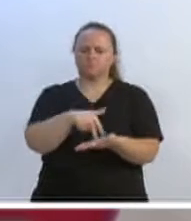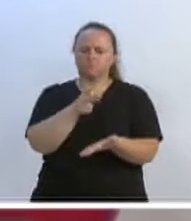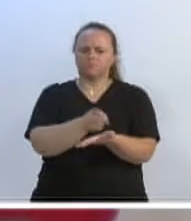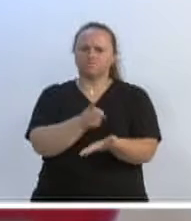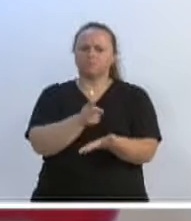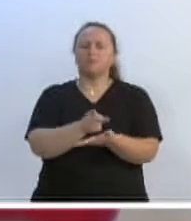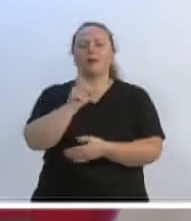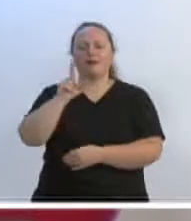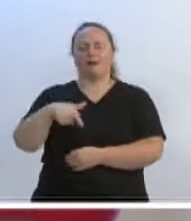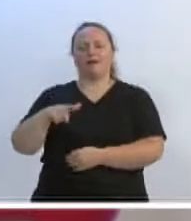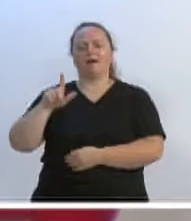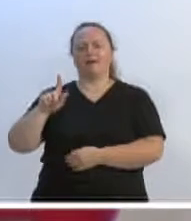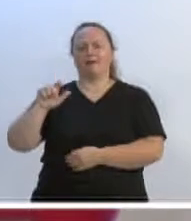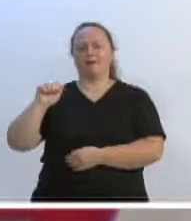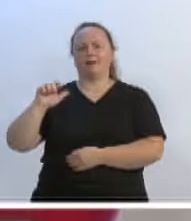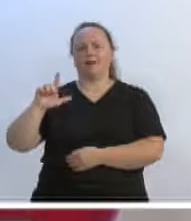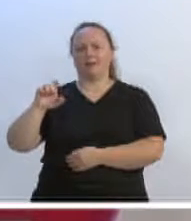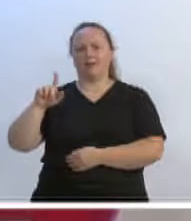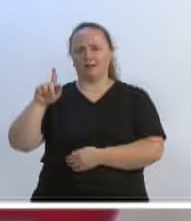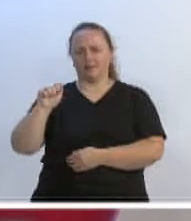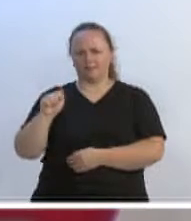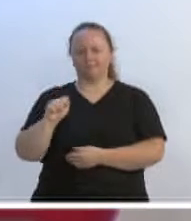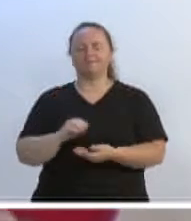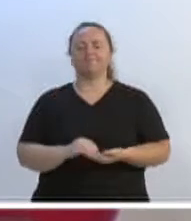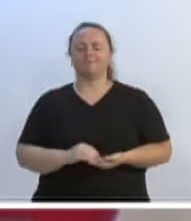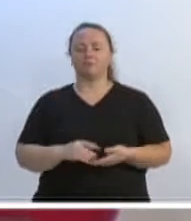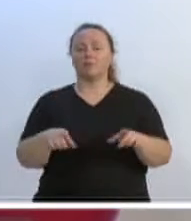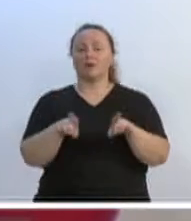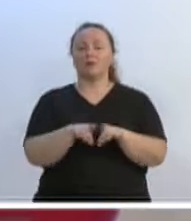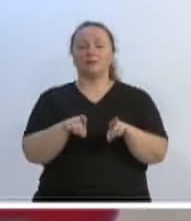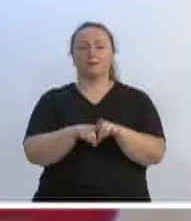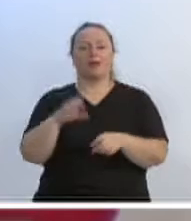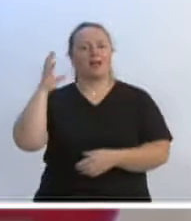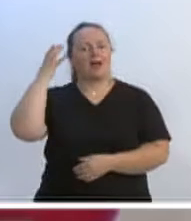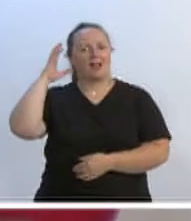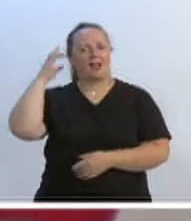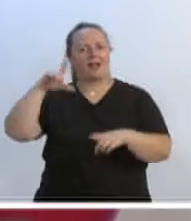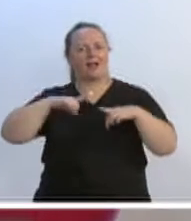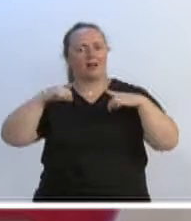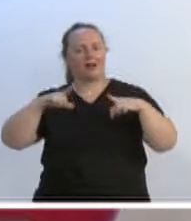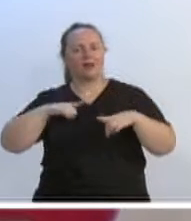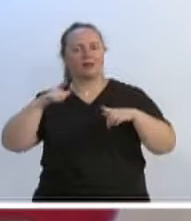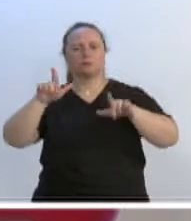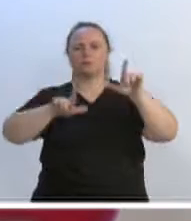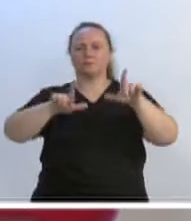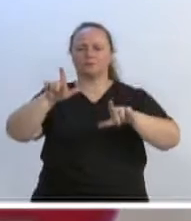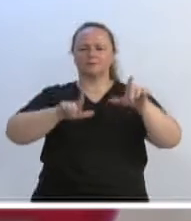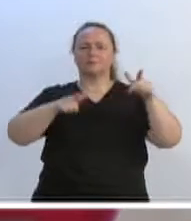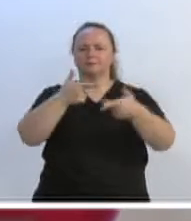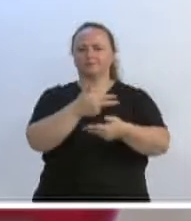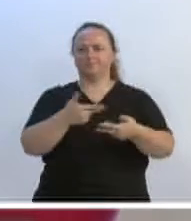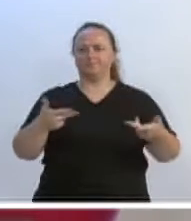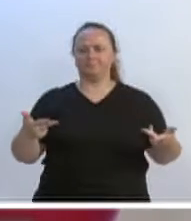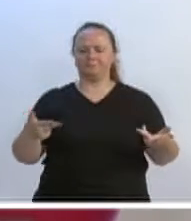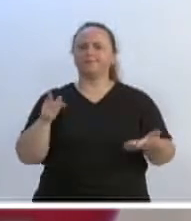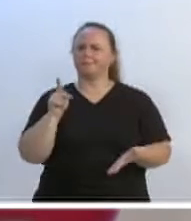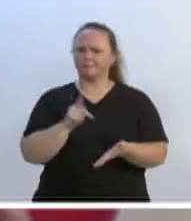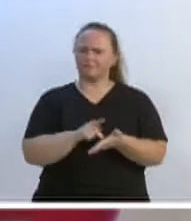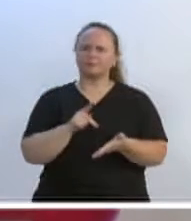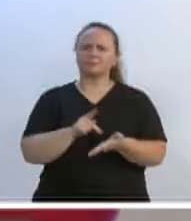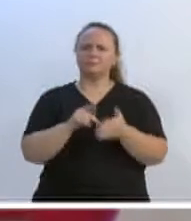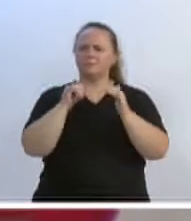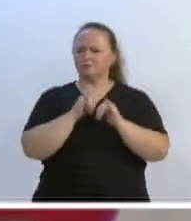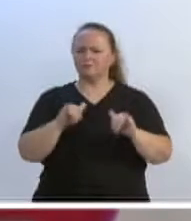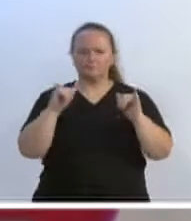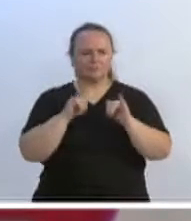cidade era a TV Galega. E também os rádios amadores, os meios de comunicação, e dizer de que, realmente,